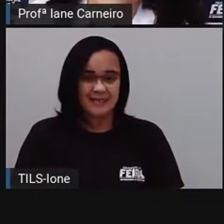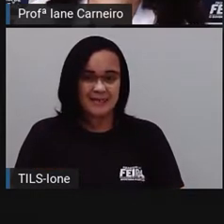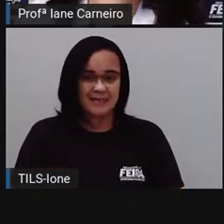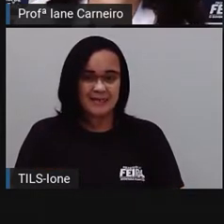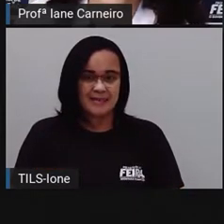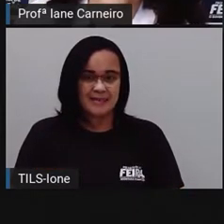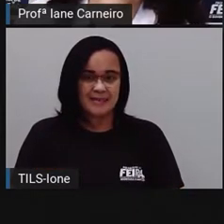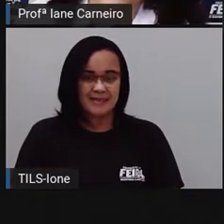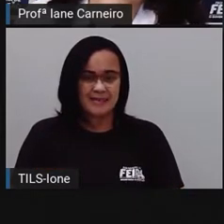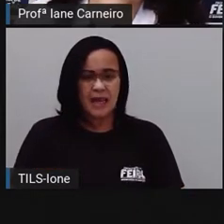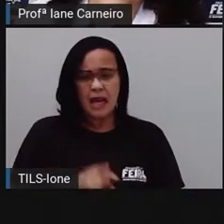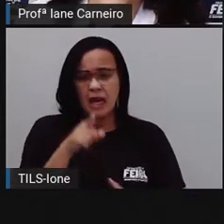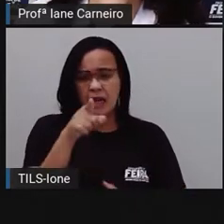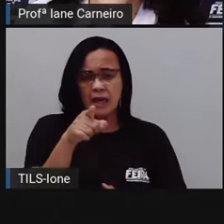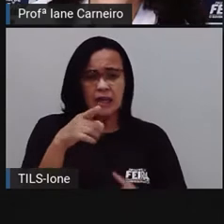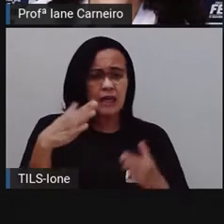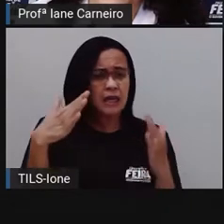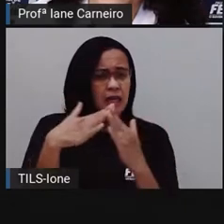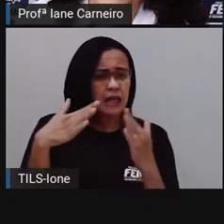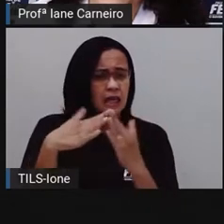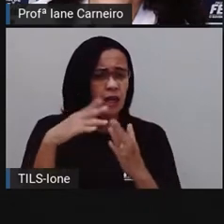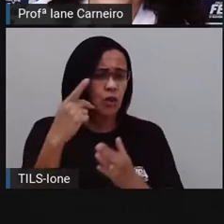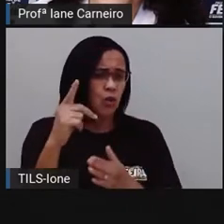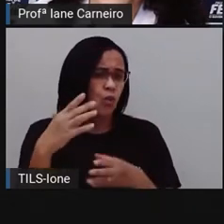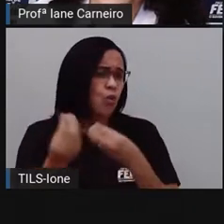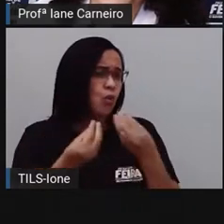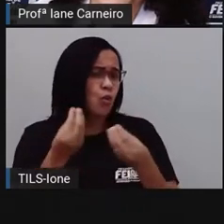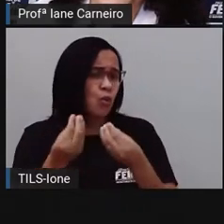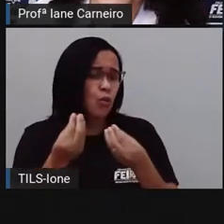E a sua casa, como é?